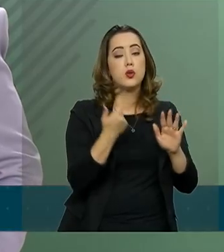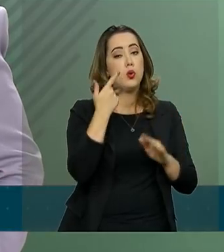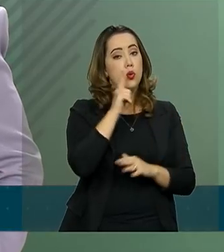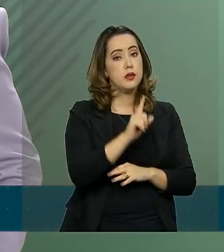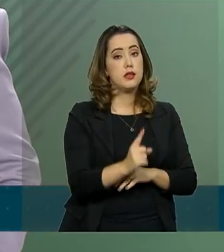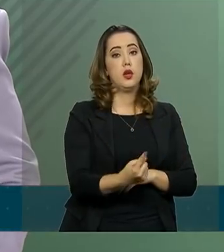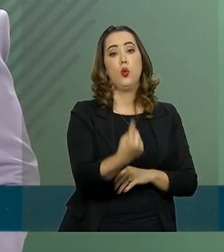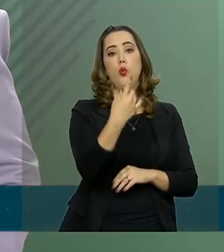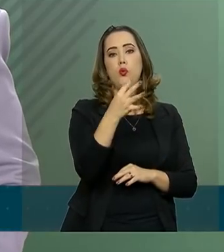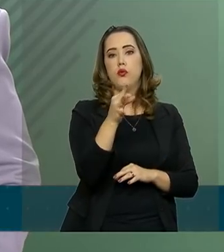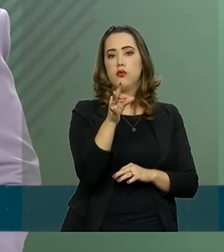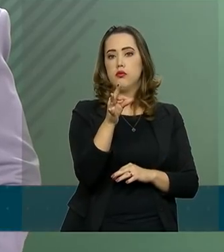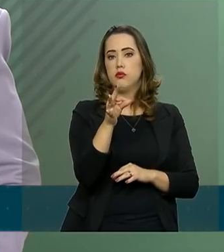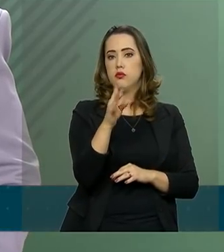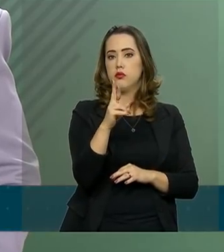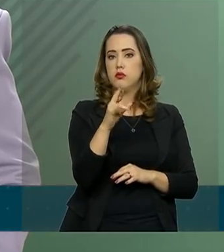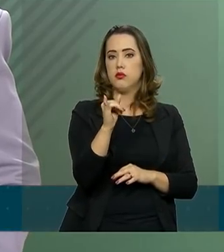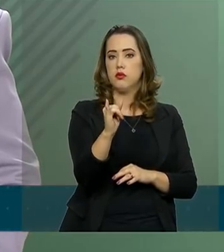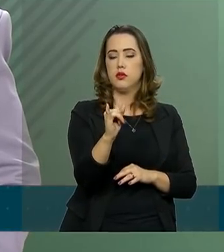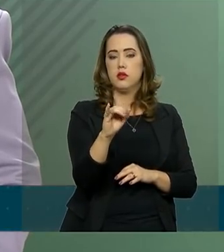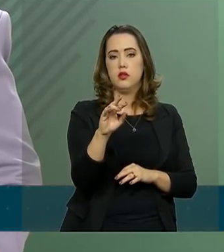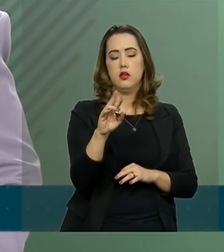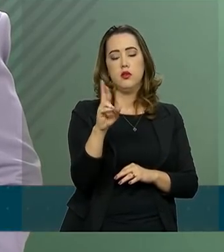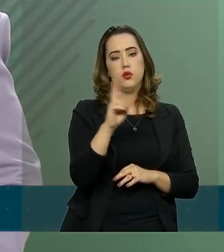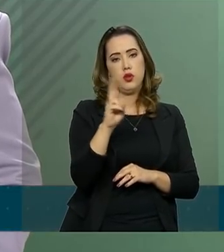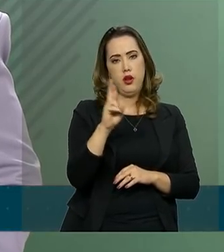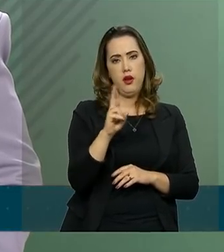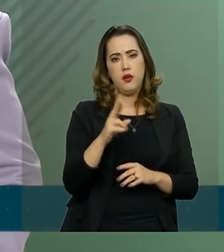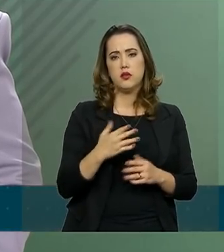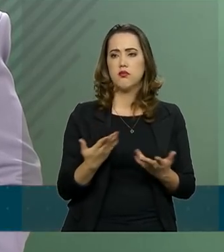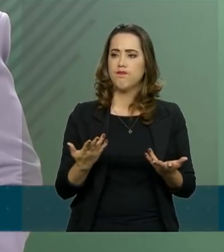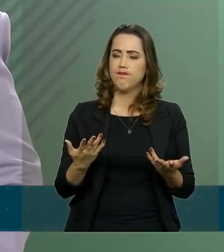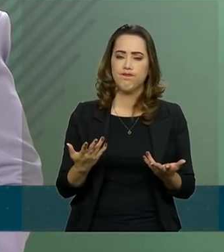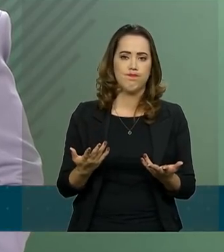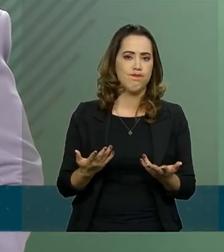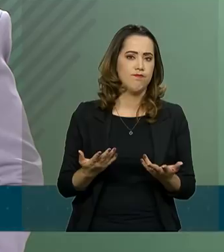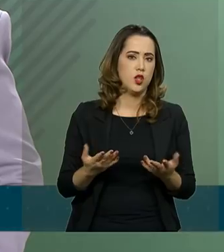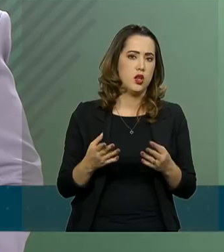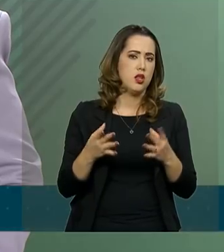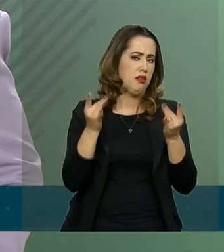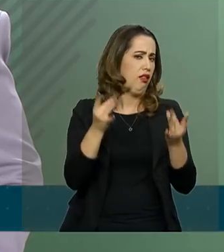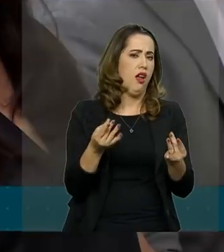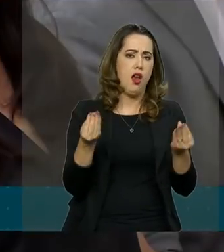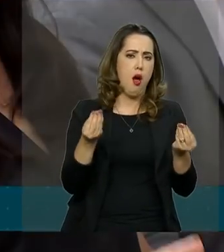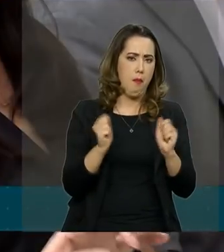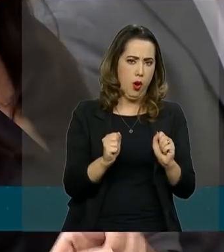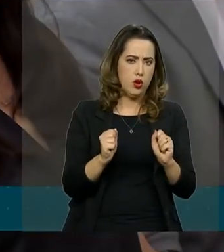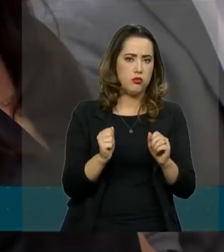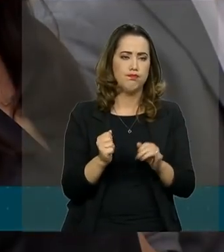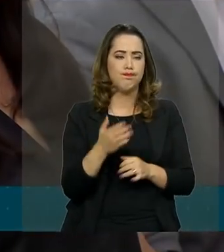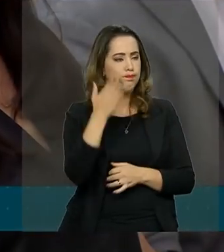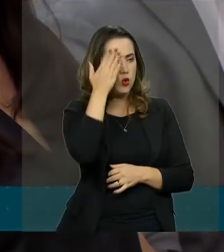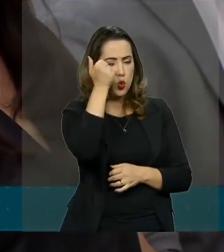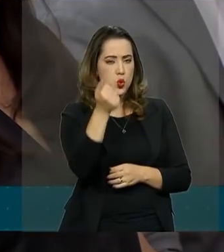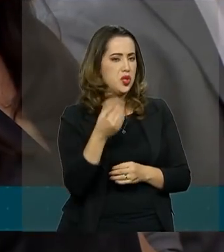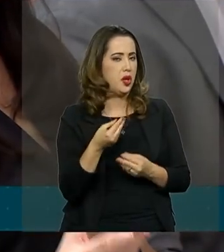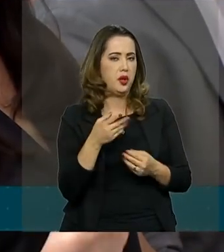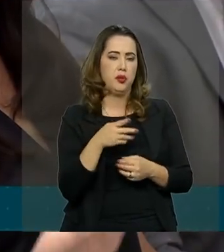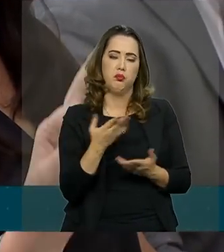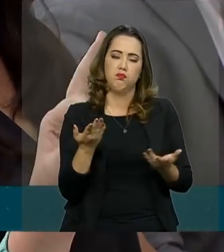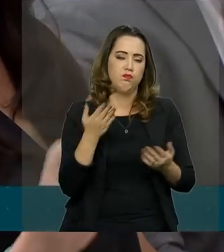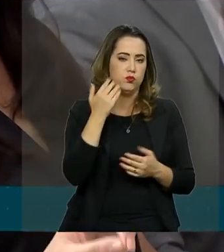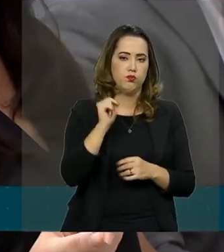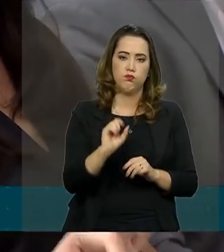reais como ponto de referência. Mas dá para adiantar Eu desconheço as informações que foram levadas pelo